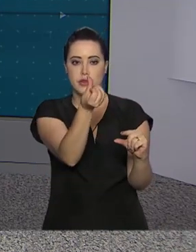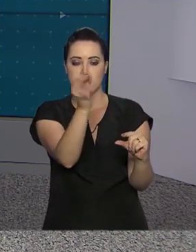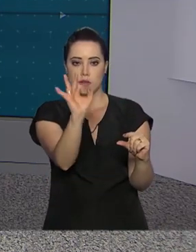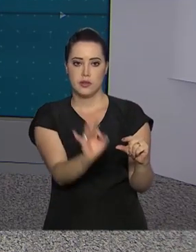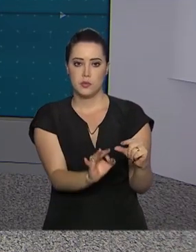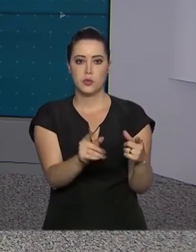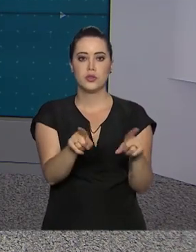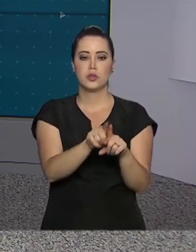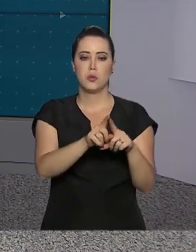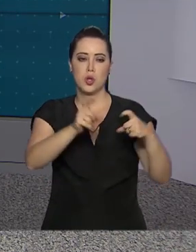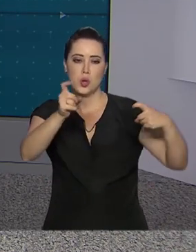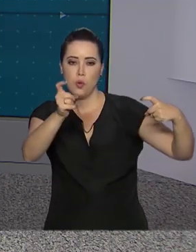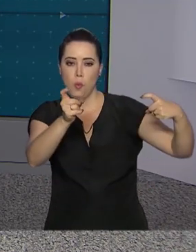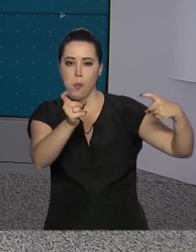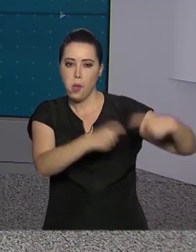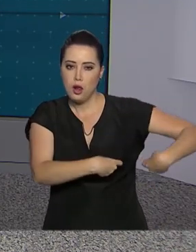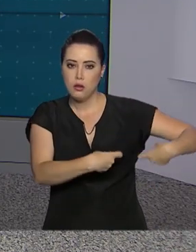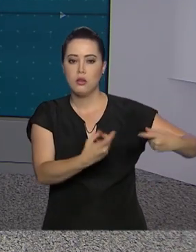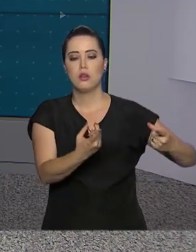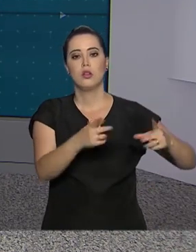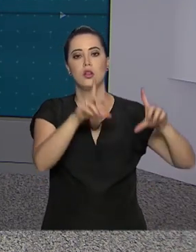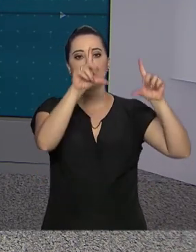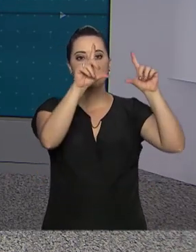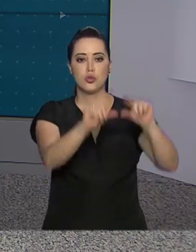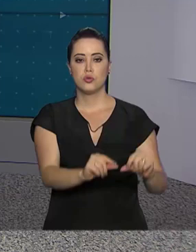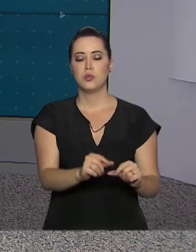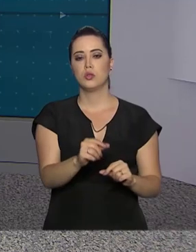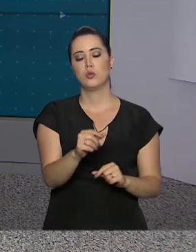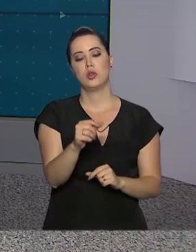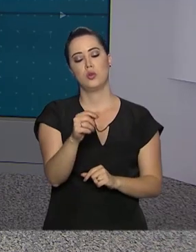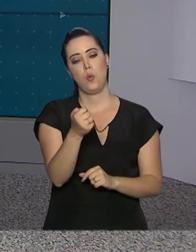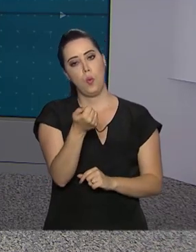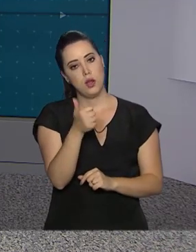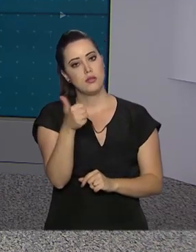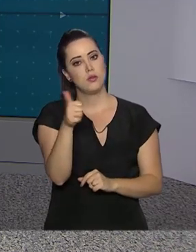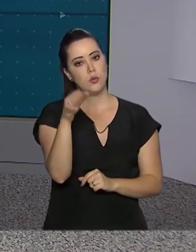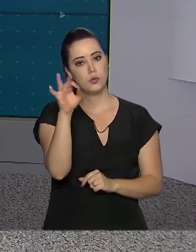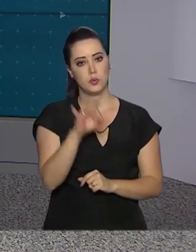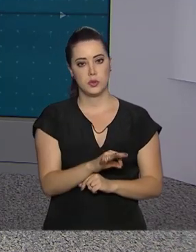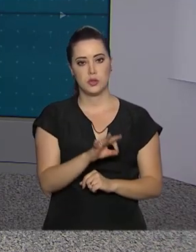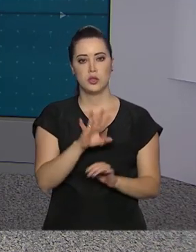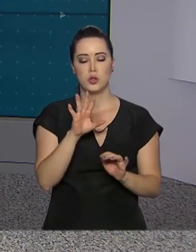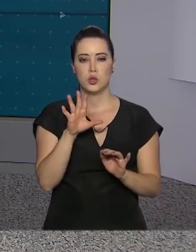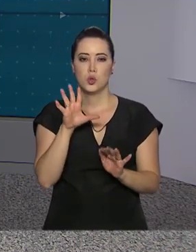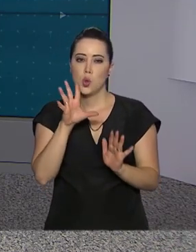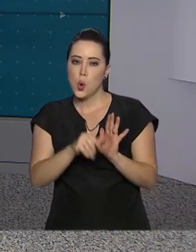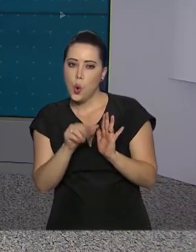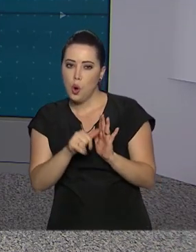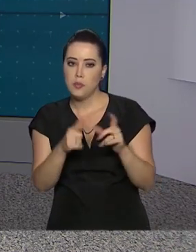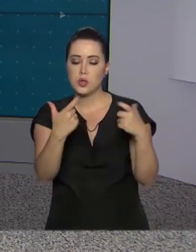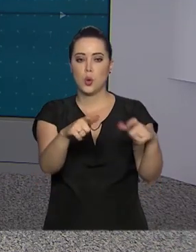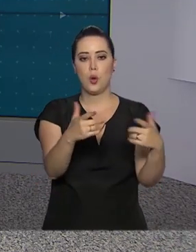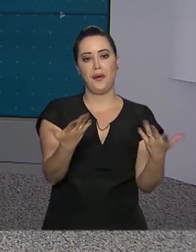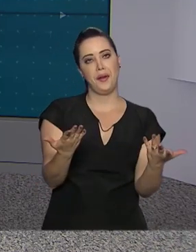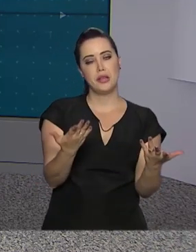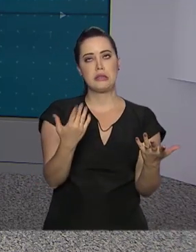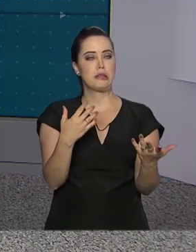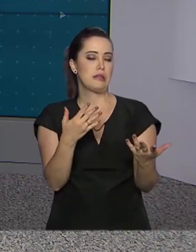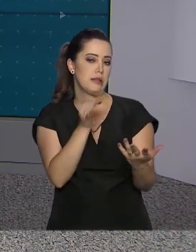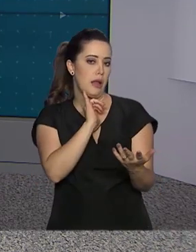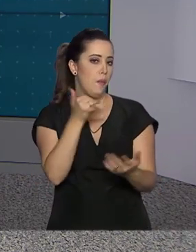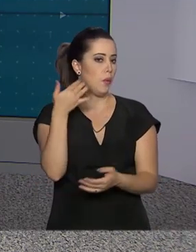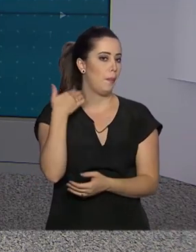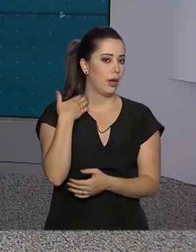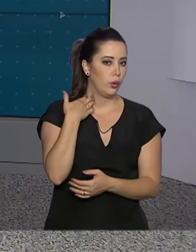ocorrências de estupro diminuíram quase 11%. E os roubos a instituições financeiras, como bancos, por